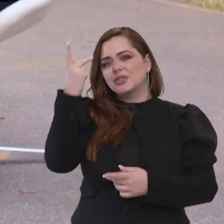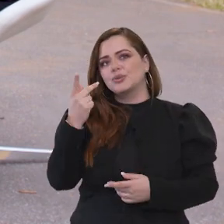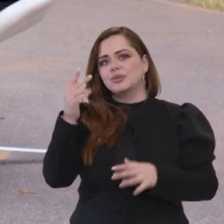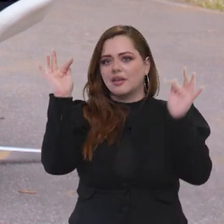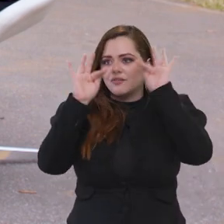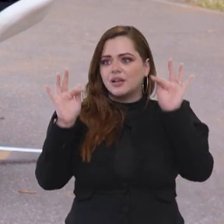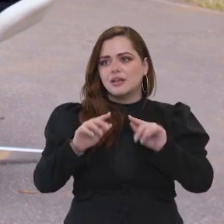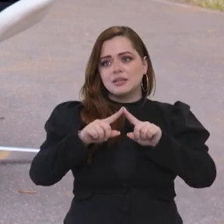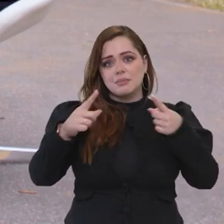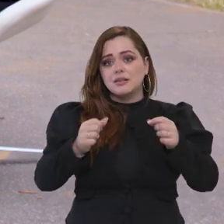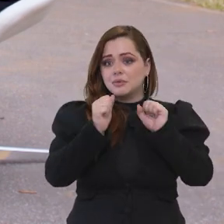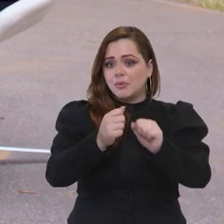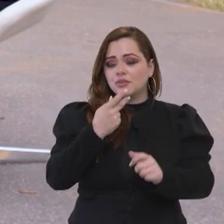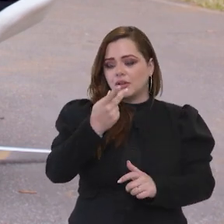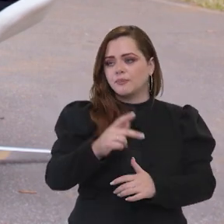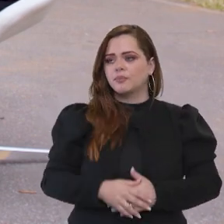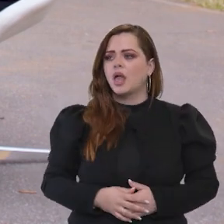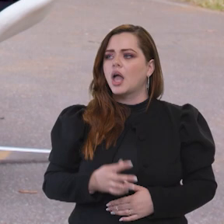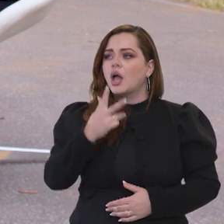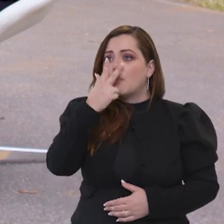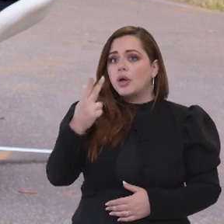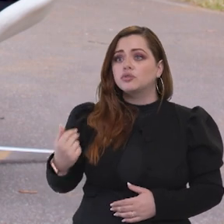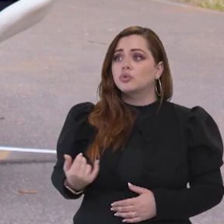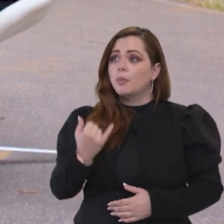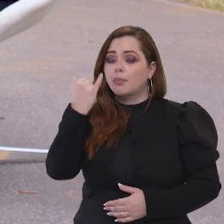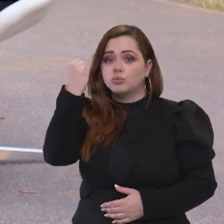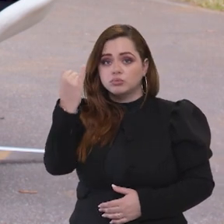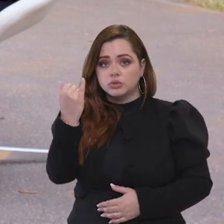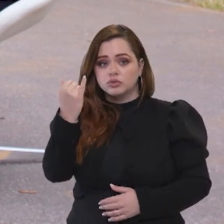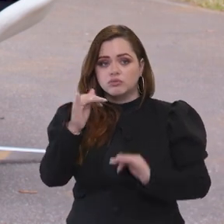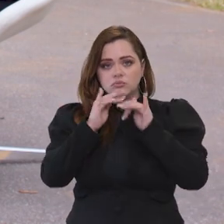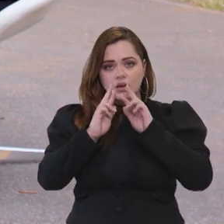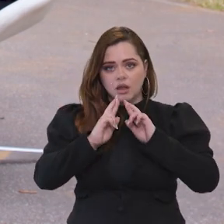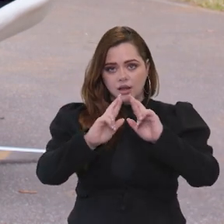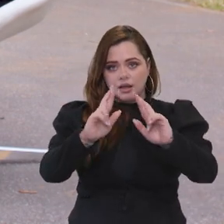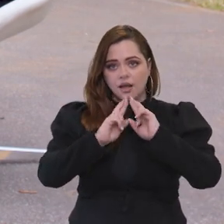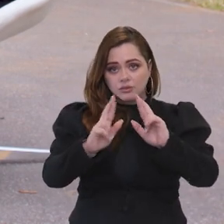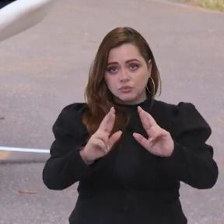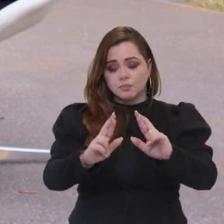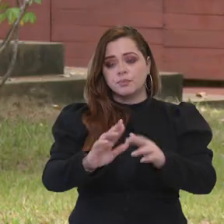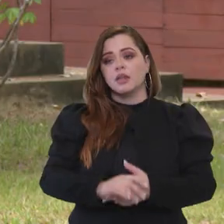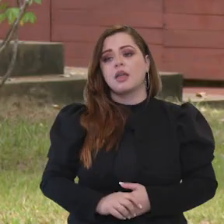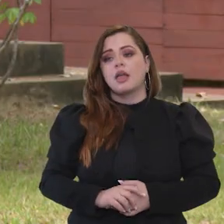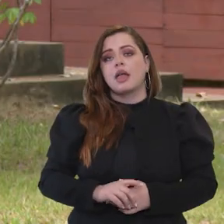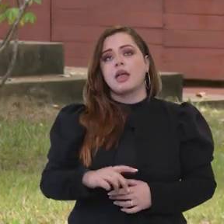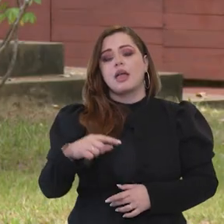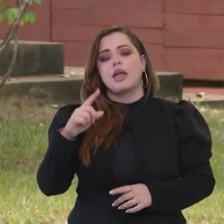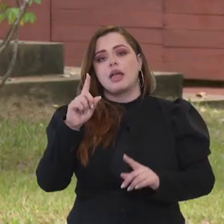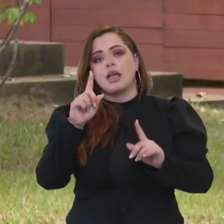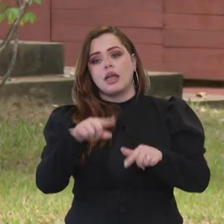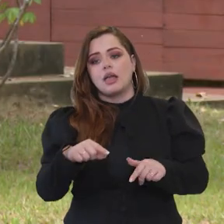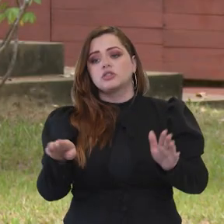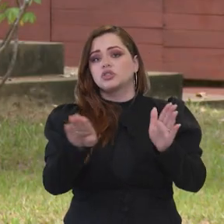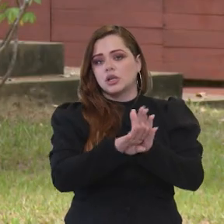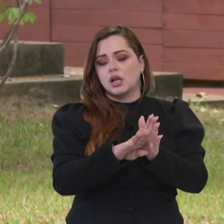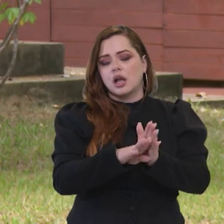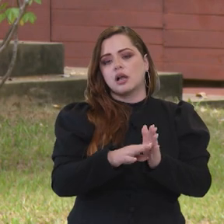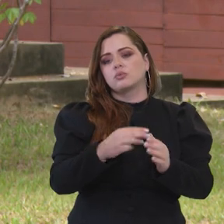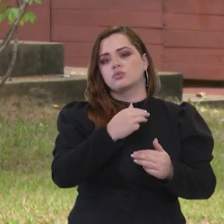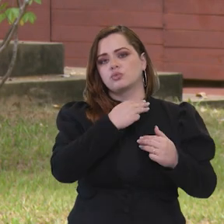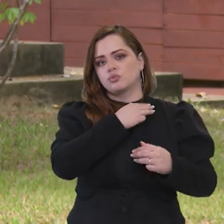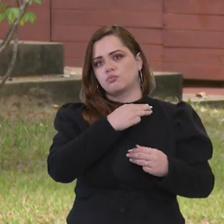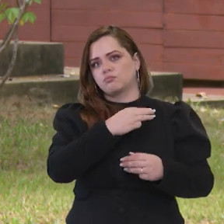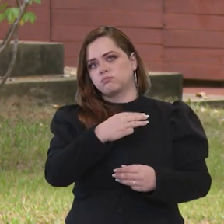gente falou, ah, não é para mim. Deixa um recado para o eu posso. Eu que o principal recado, Carol, nós quando nós chegamos ao Ministério da